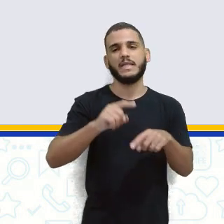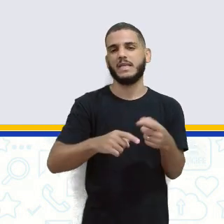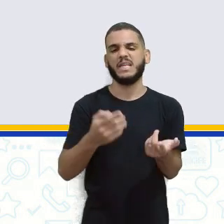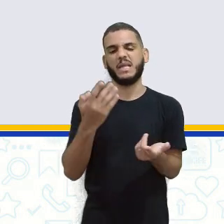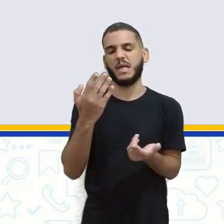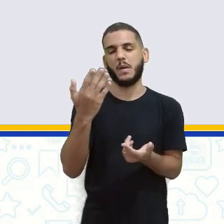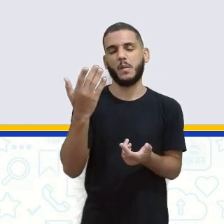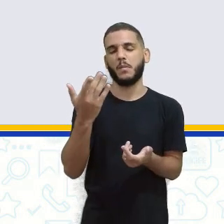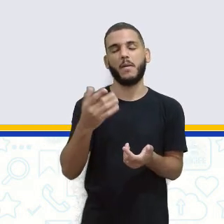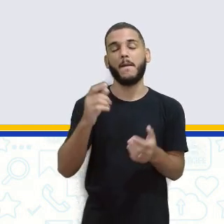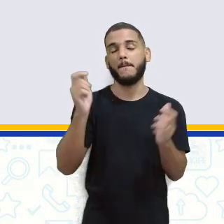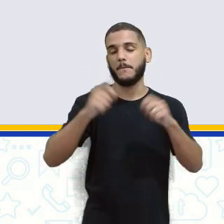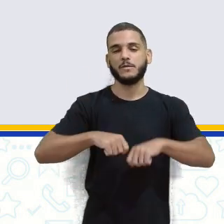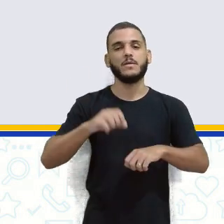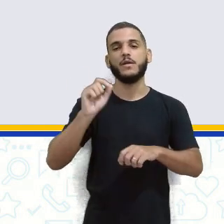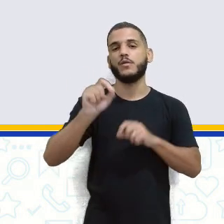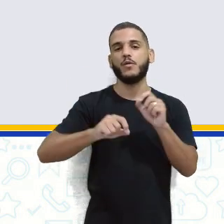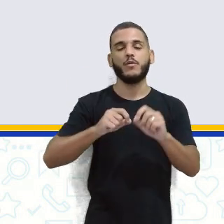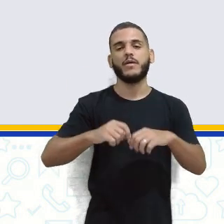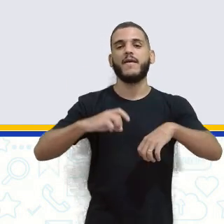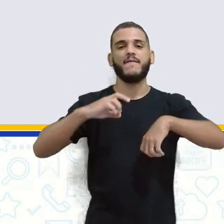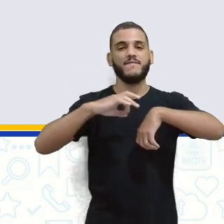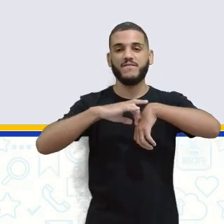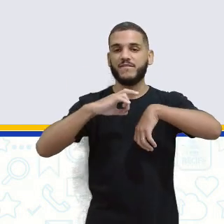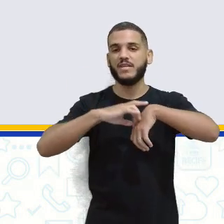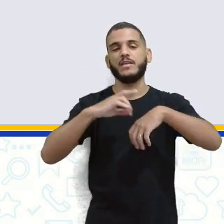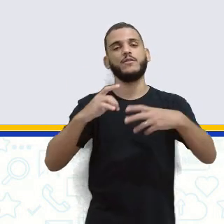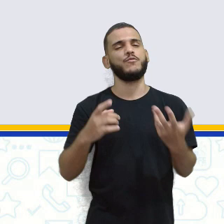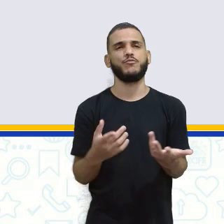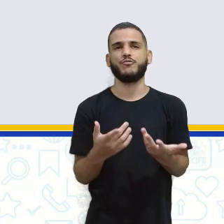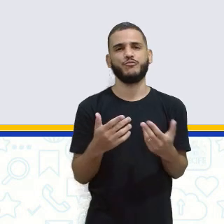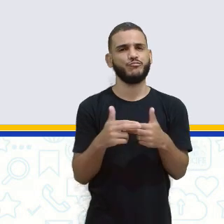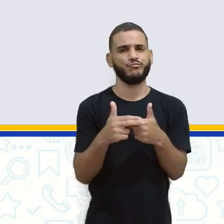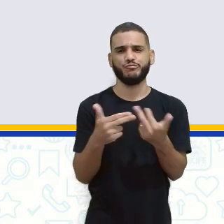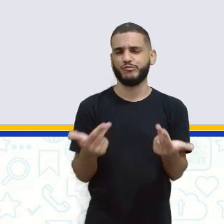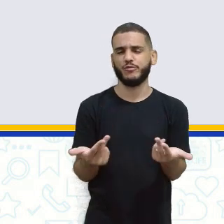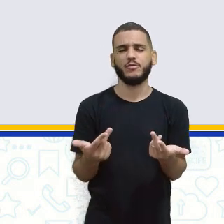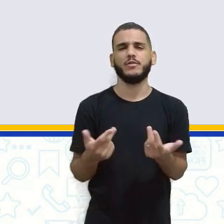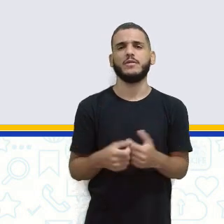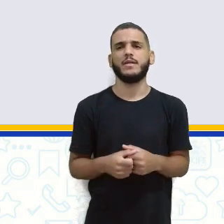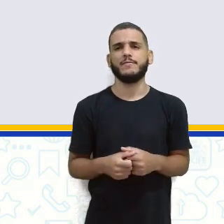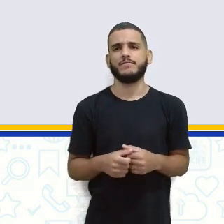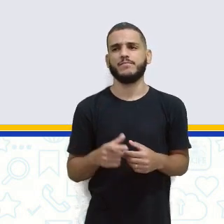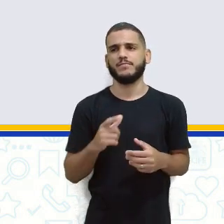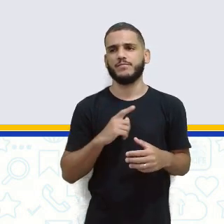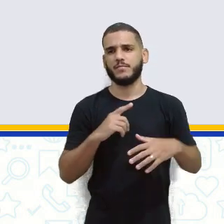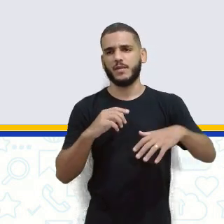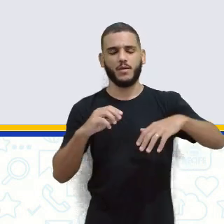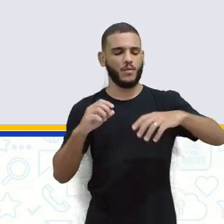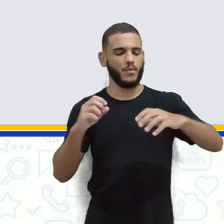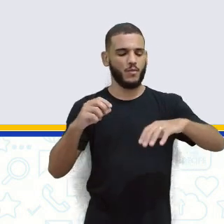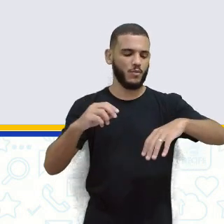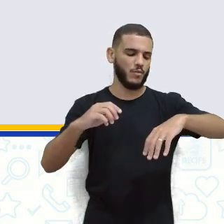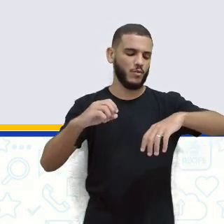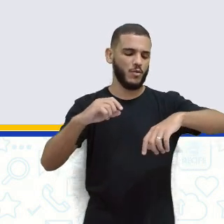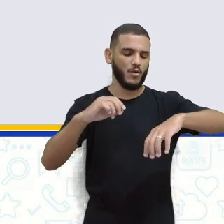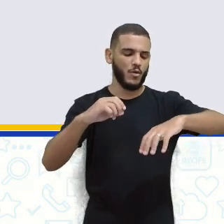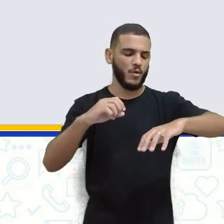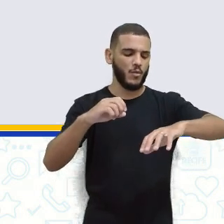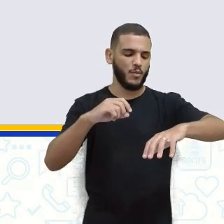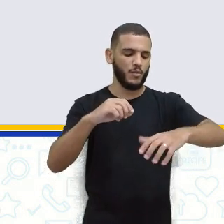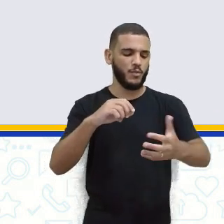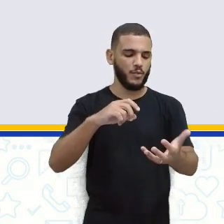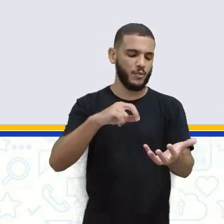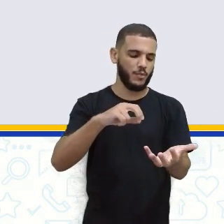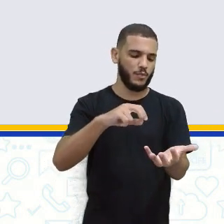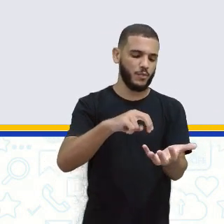superfície de vidro transparente, né? E aí, mudou a direção. Olha lá, os raios chegando na superfície